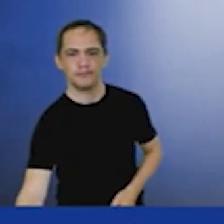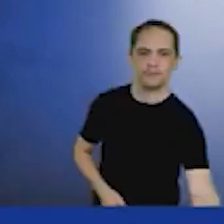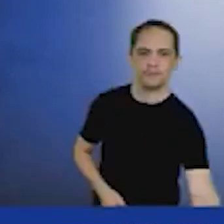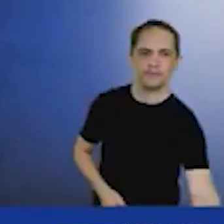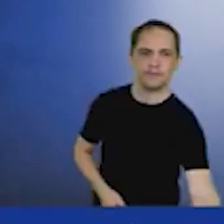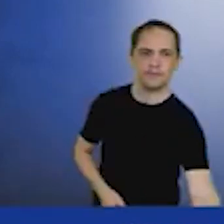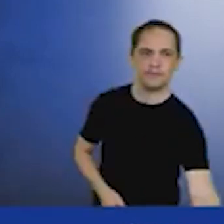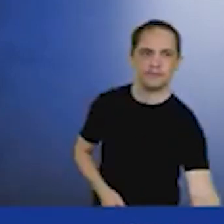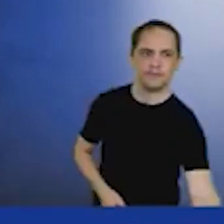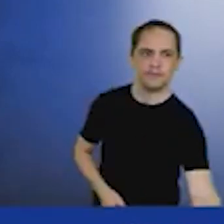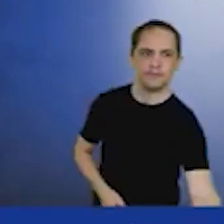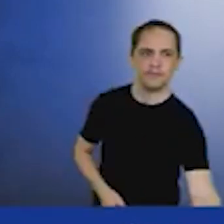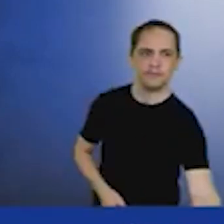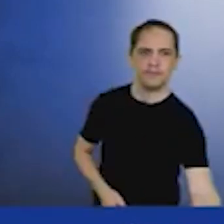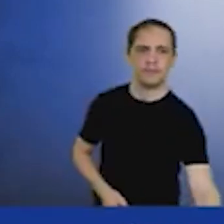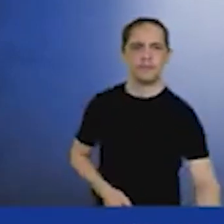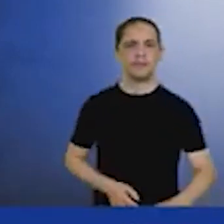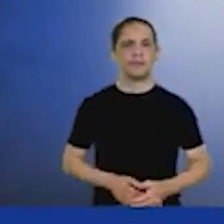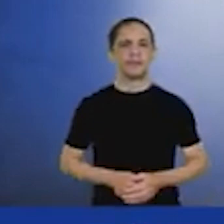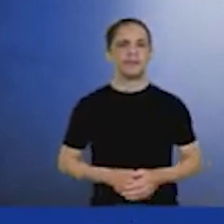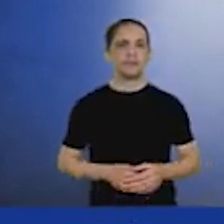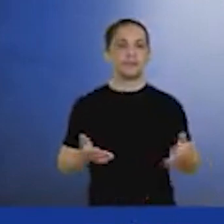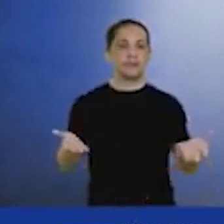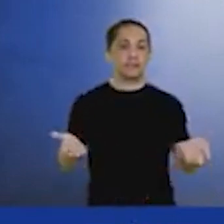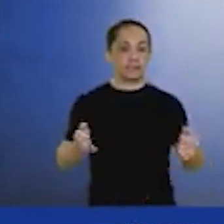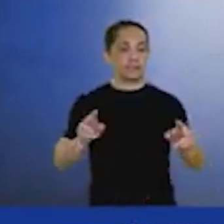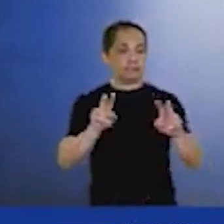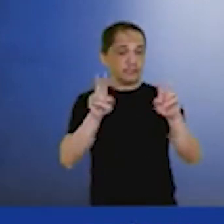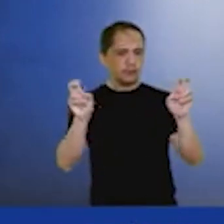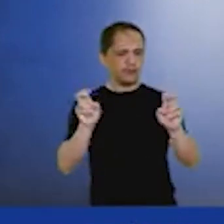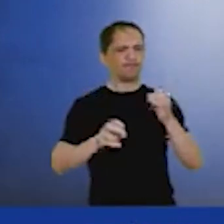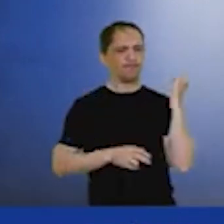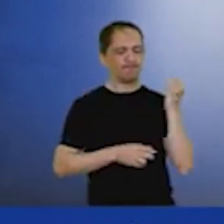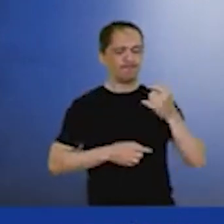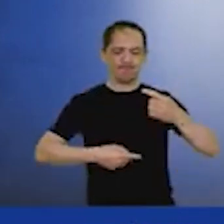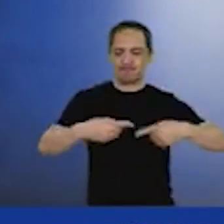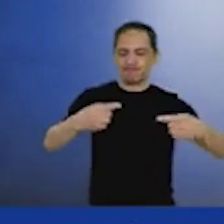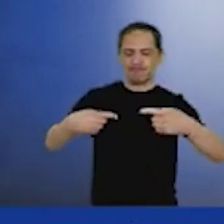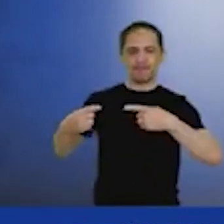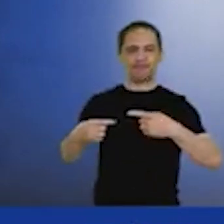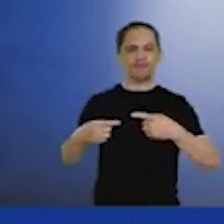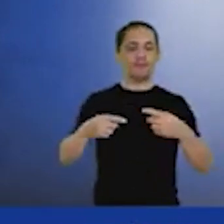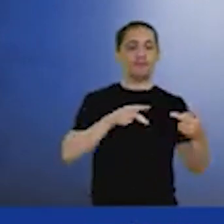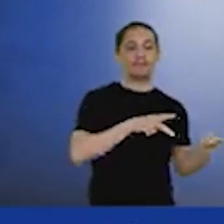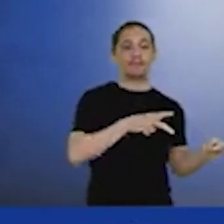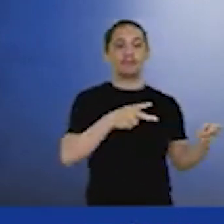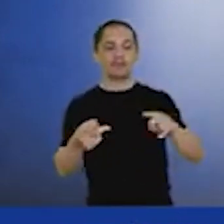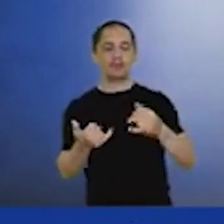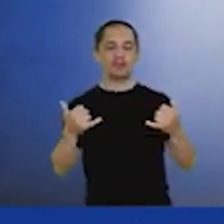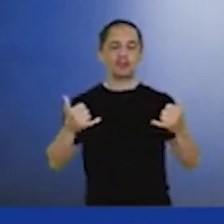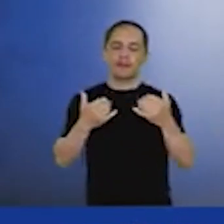pertinente e precisa ser mais debatido na questão de transição energética Muito obrigada